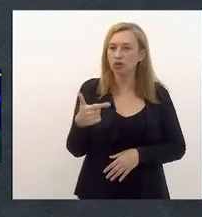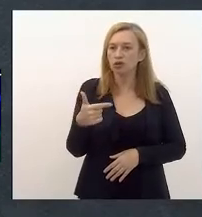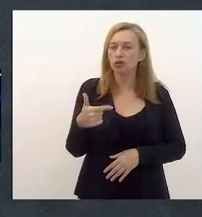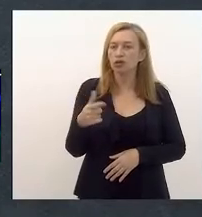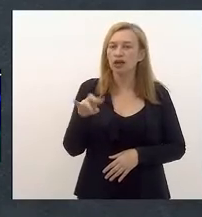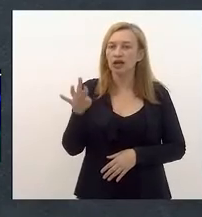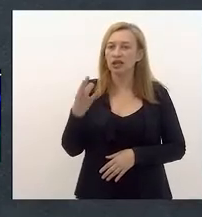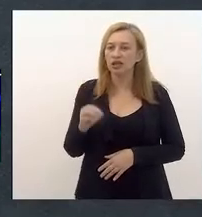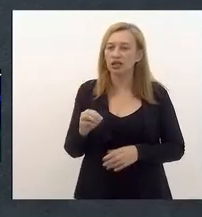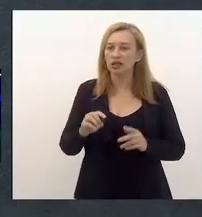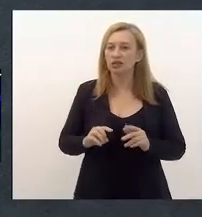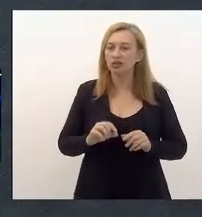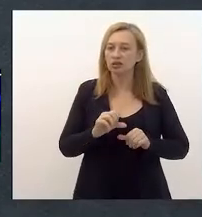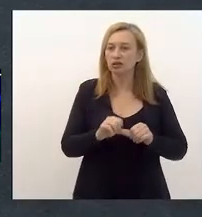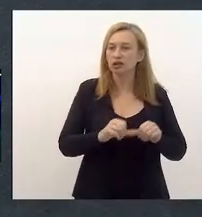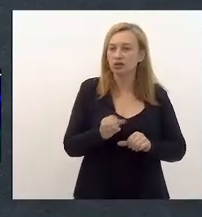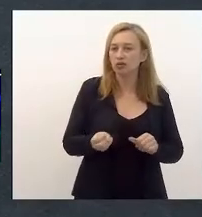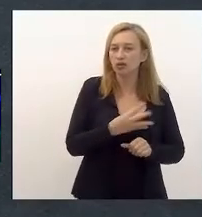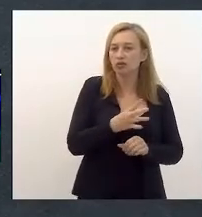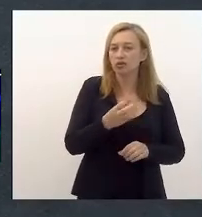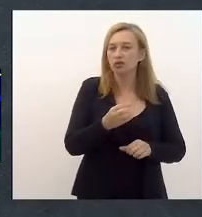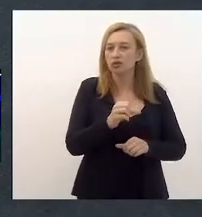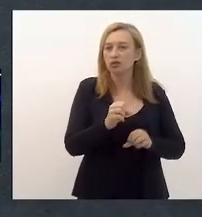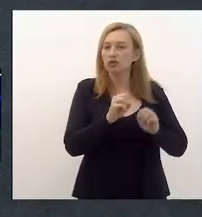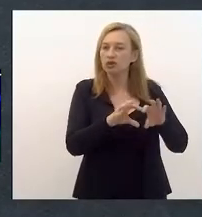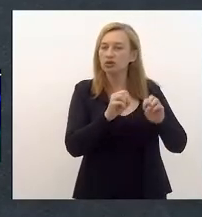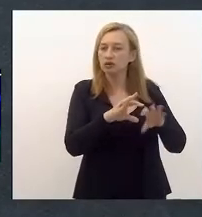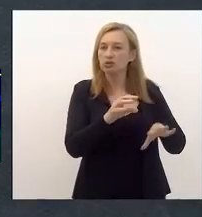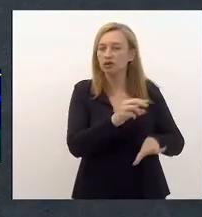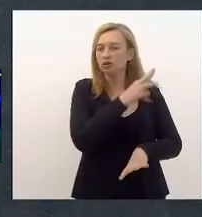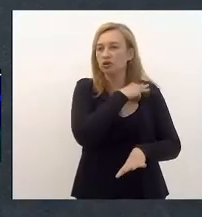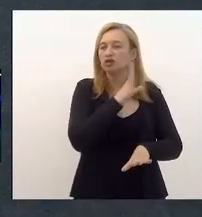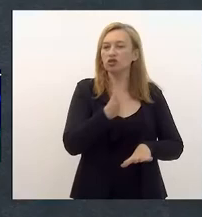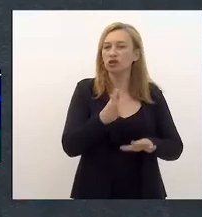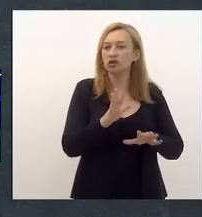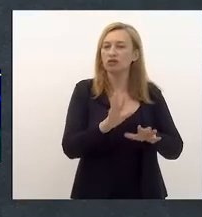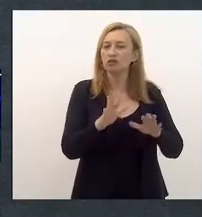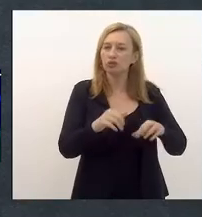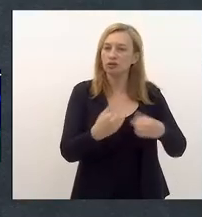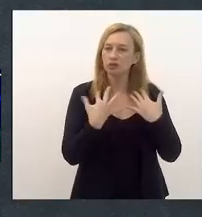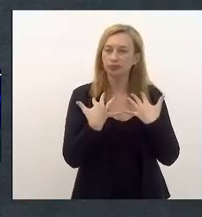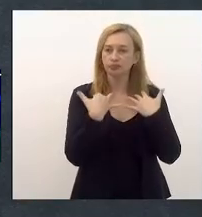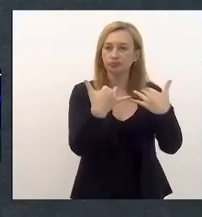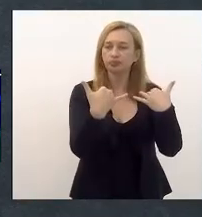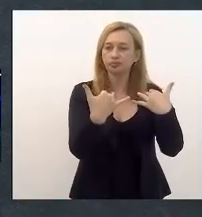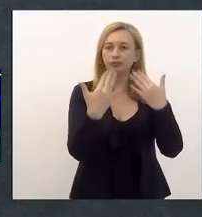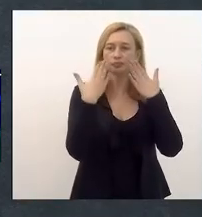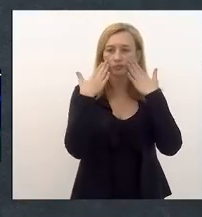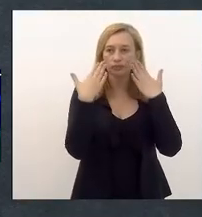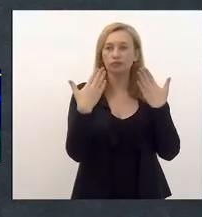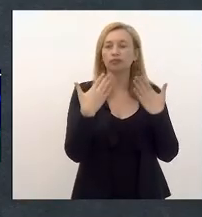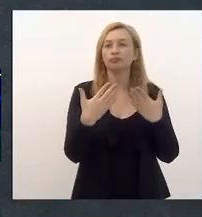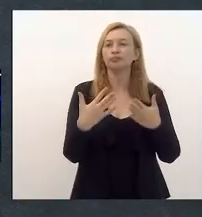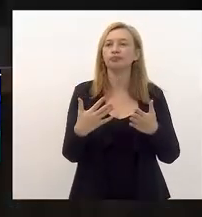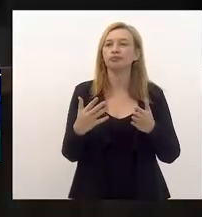calendário da reforma do ensino médio no Estado. Já fizemos audiência pública, com a participação do governo.